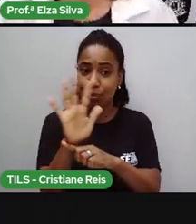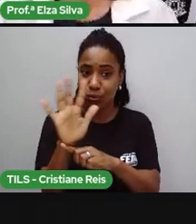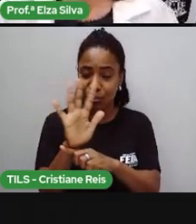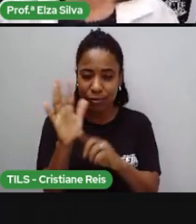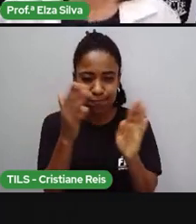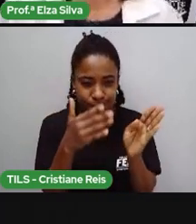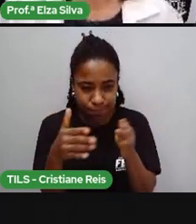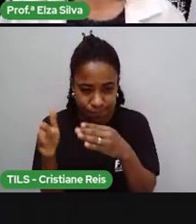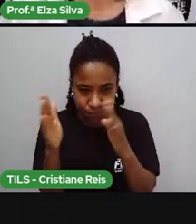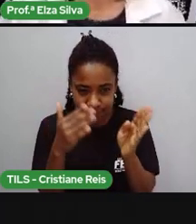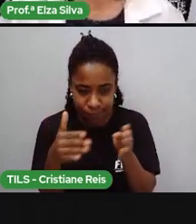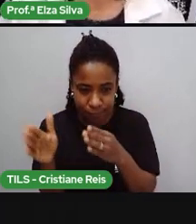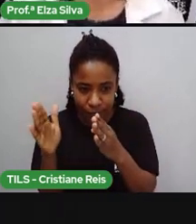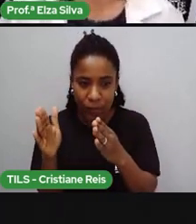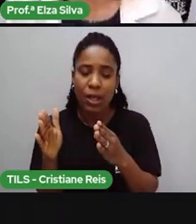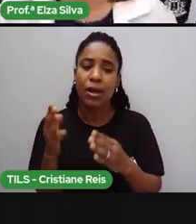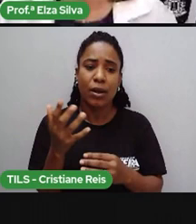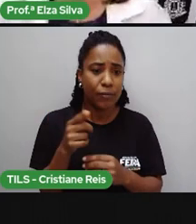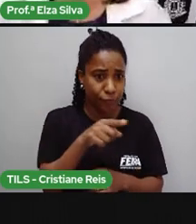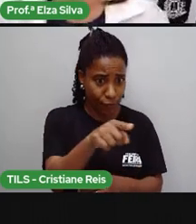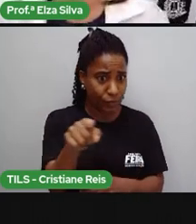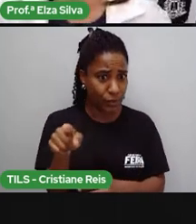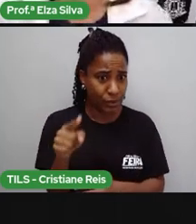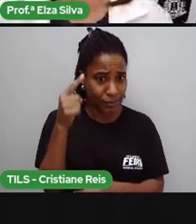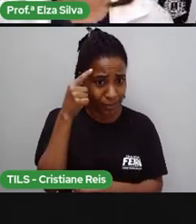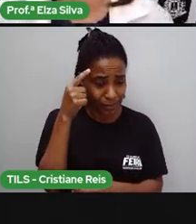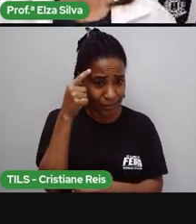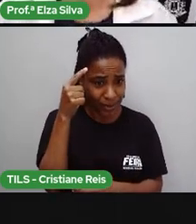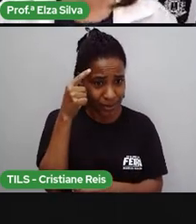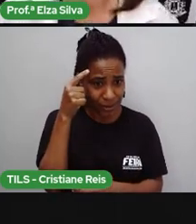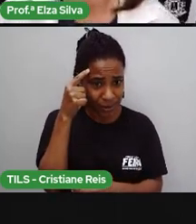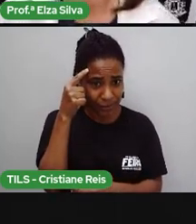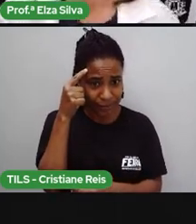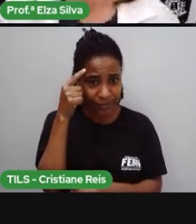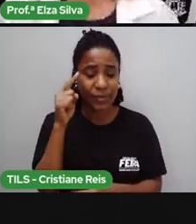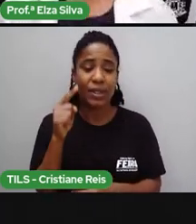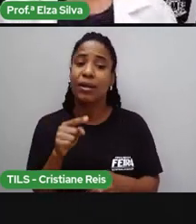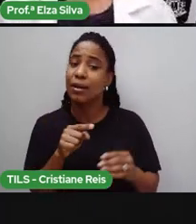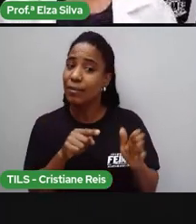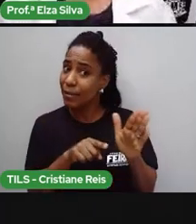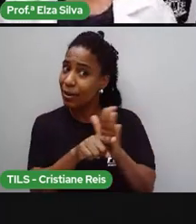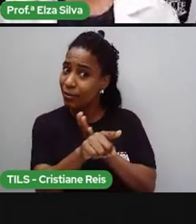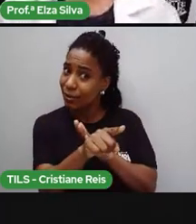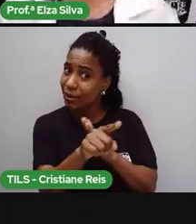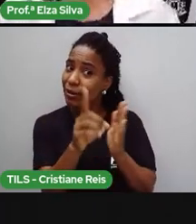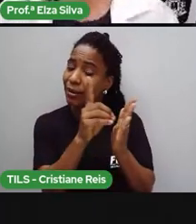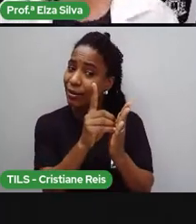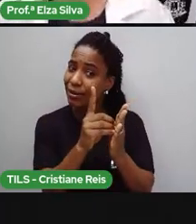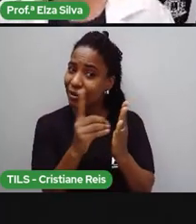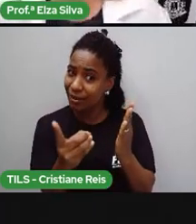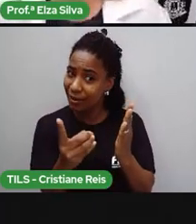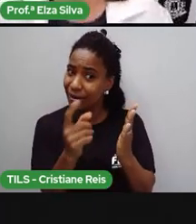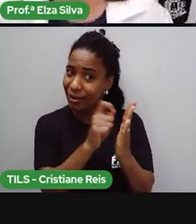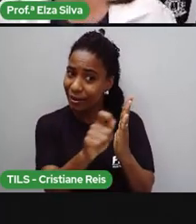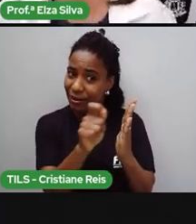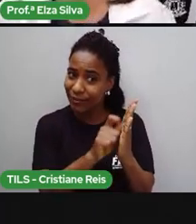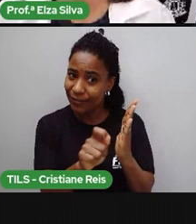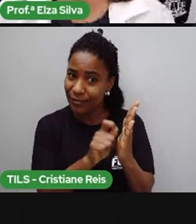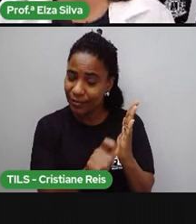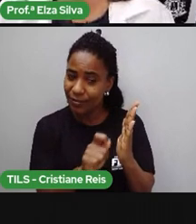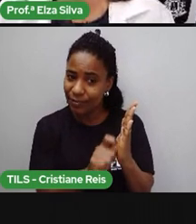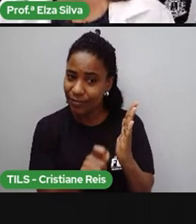gostaria que vocês pensassem sobre a pergunta ao lado. Registrem a pergunta no caderno e escrevam as suas